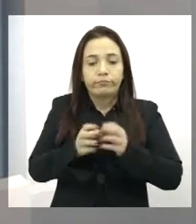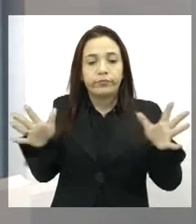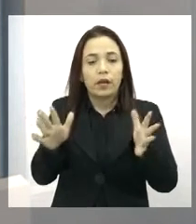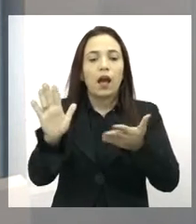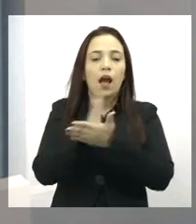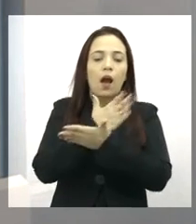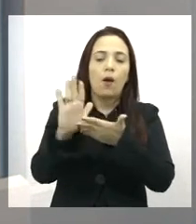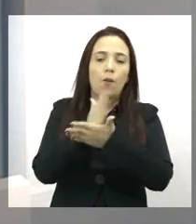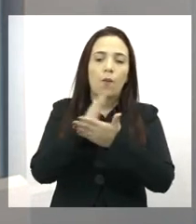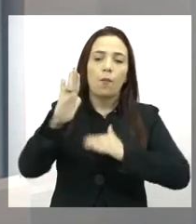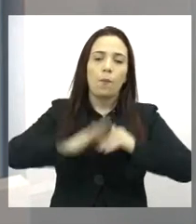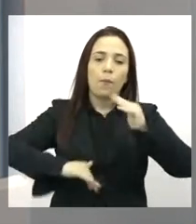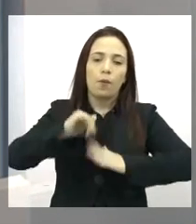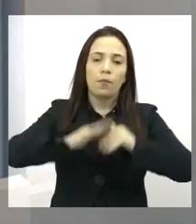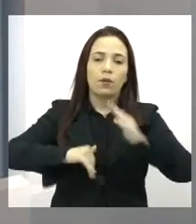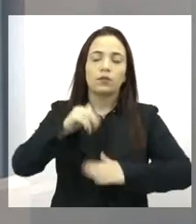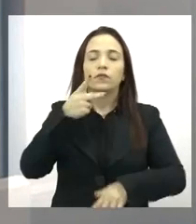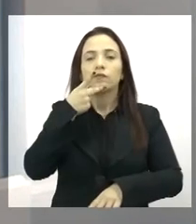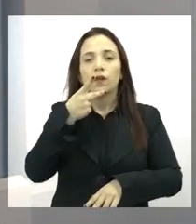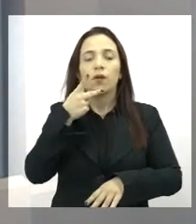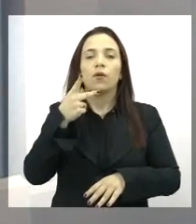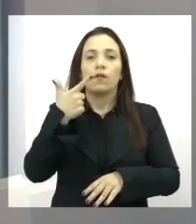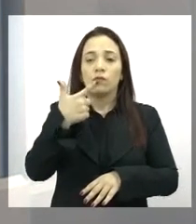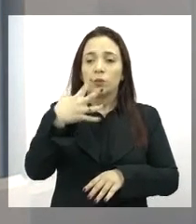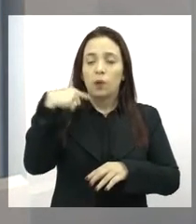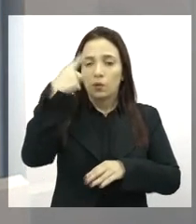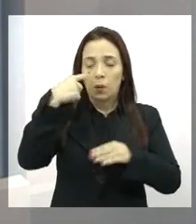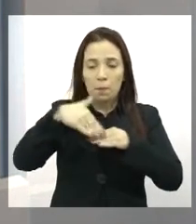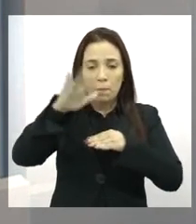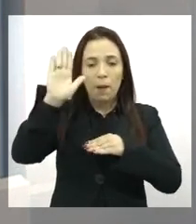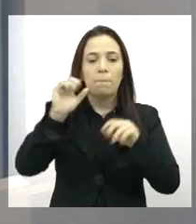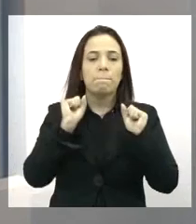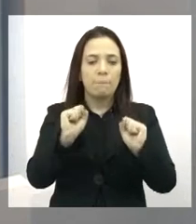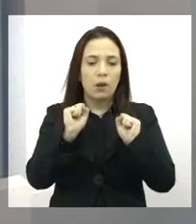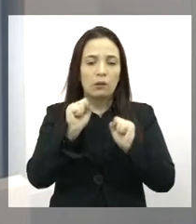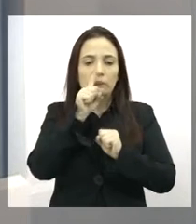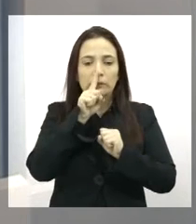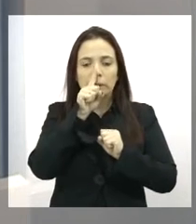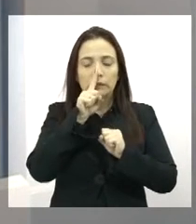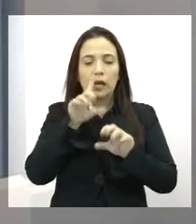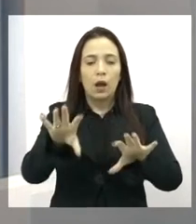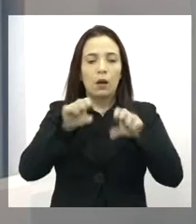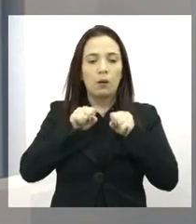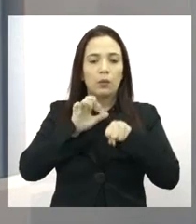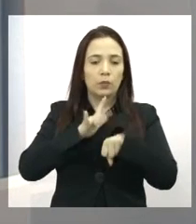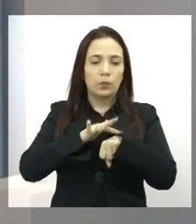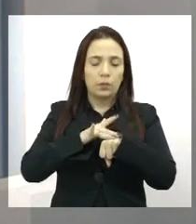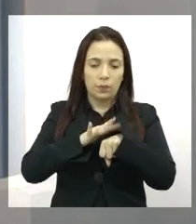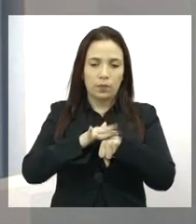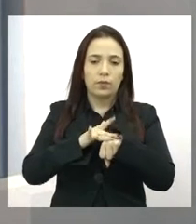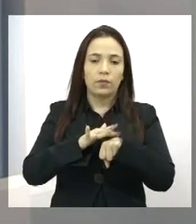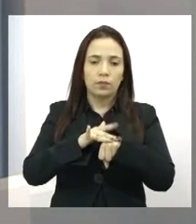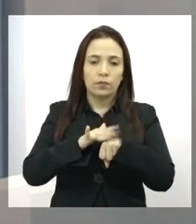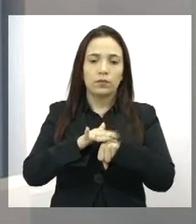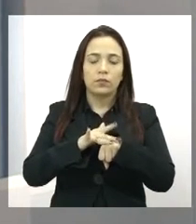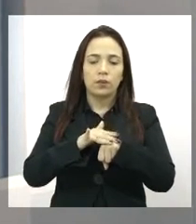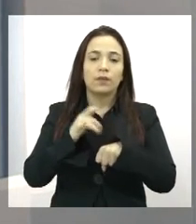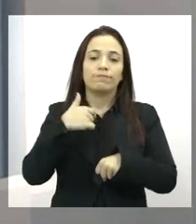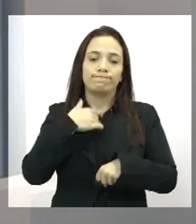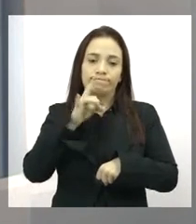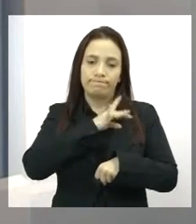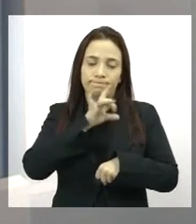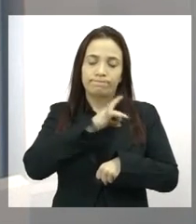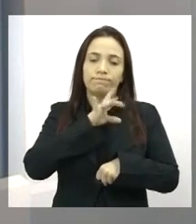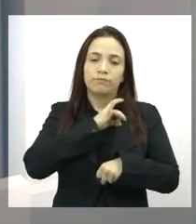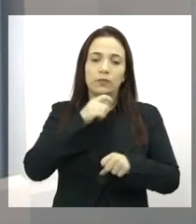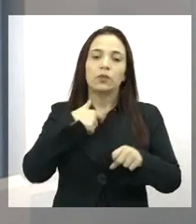profissionais acham que com mais de 24 horas de bolsa rompida pode haver algum risco de infecção para o bebê. Então, com esse medo, eu estou